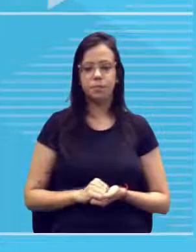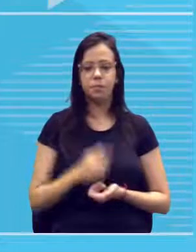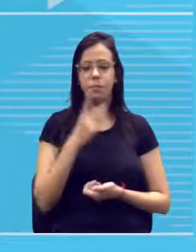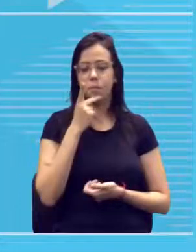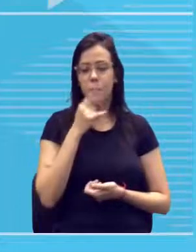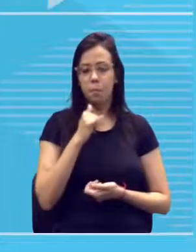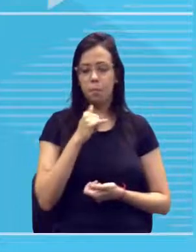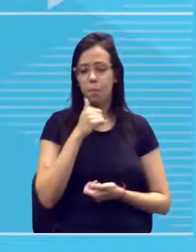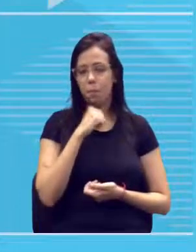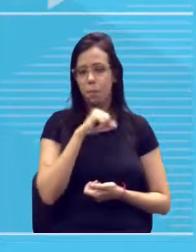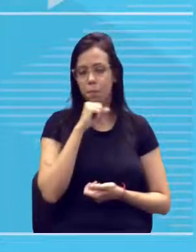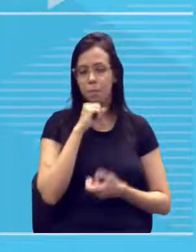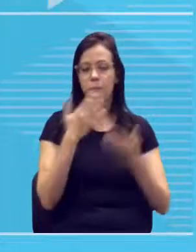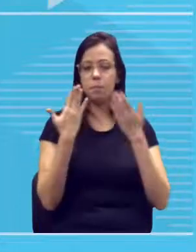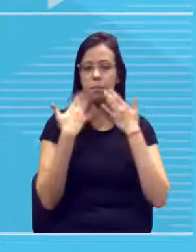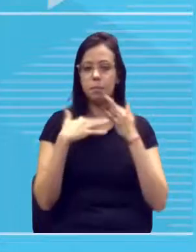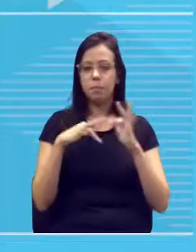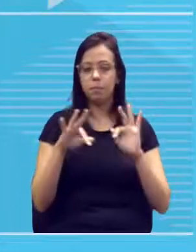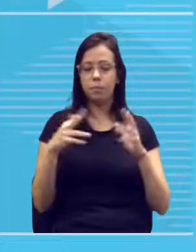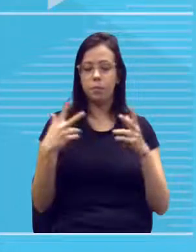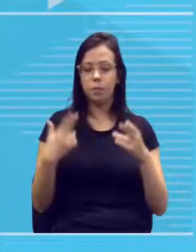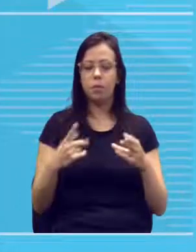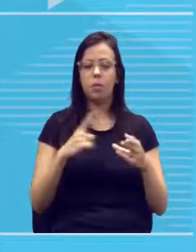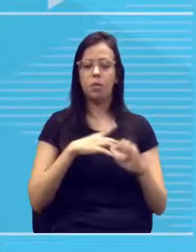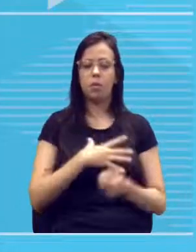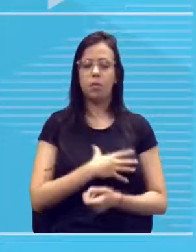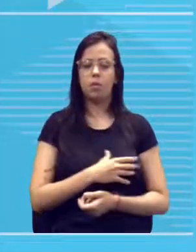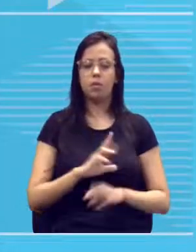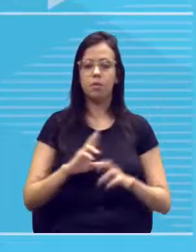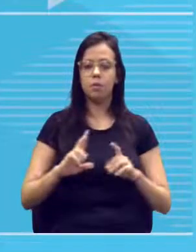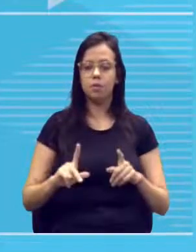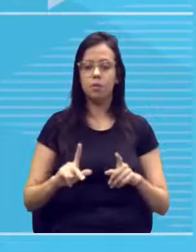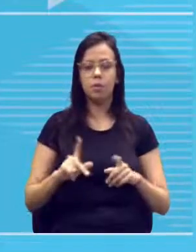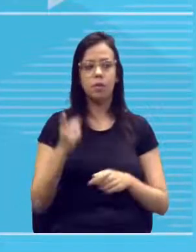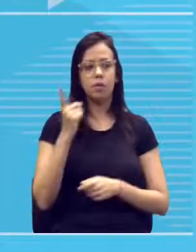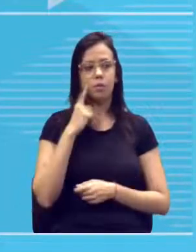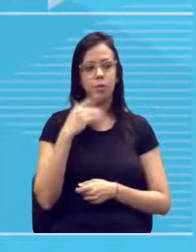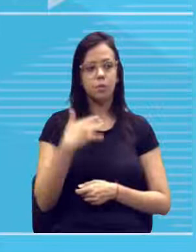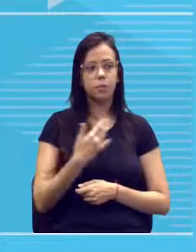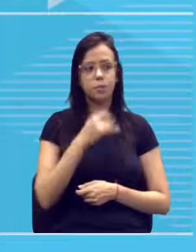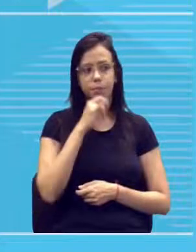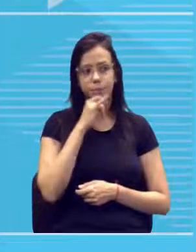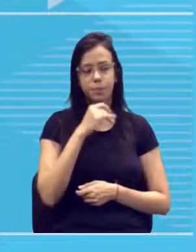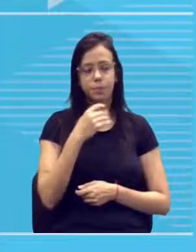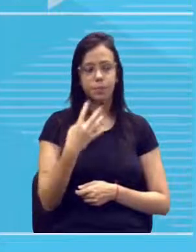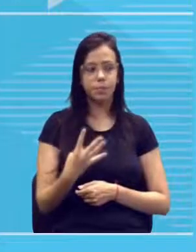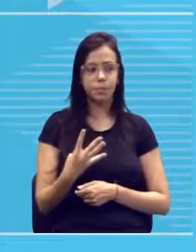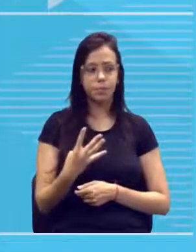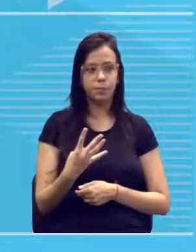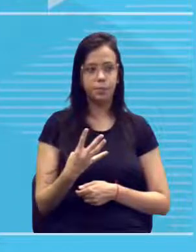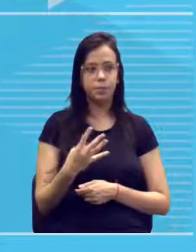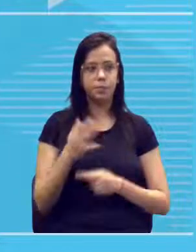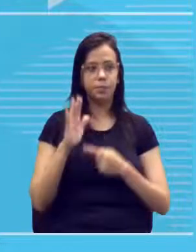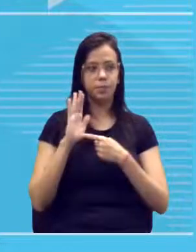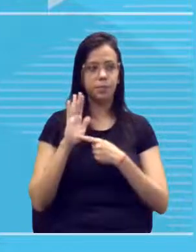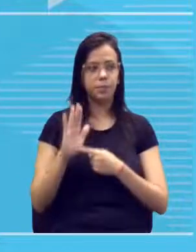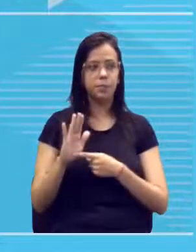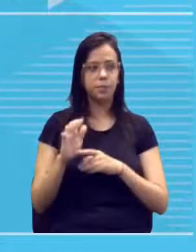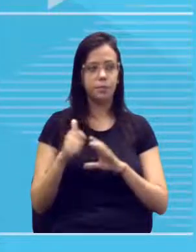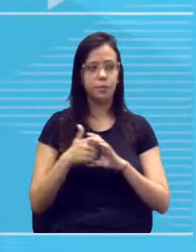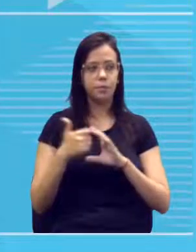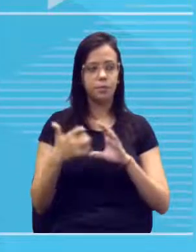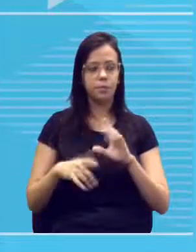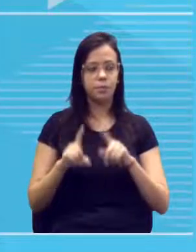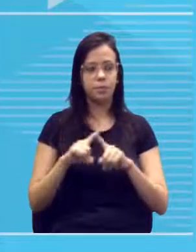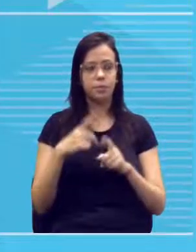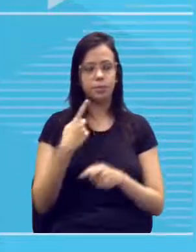Pais fenotipicamente iguais, que tem um filho diferente, ó lá, o quatro, ele apresenta a característica, mas os